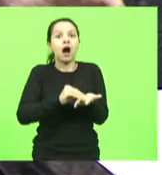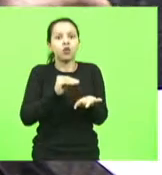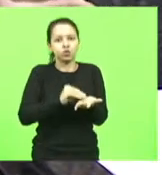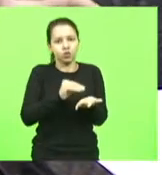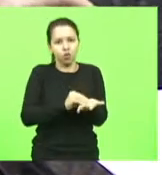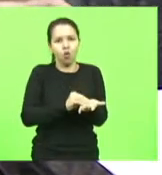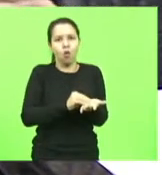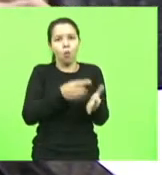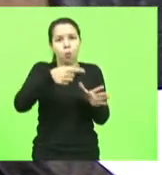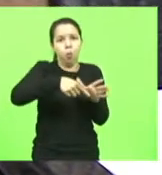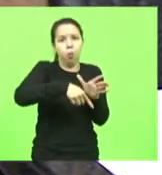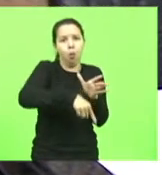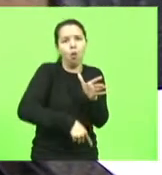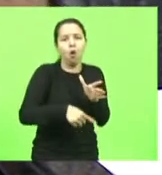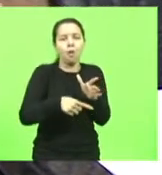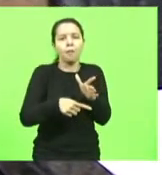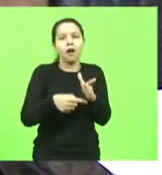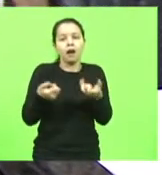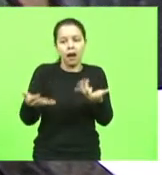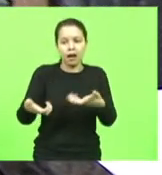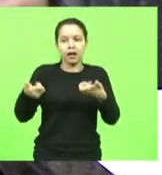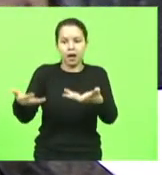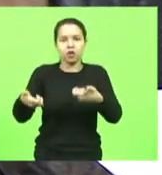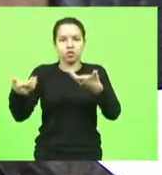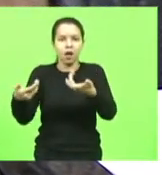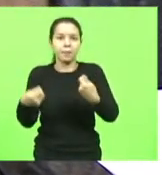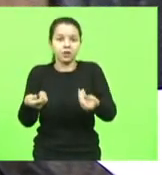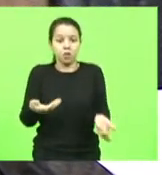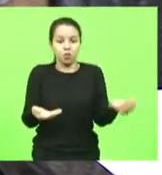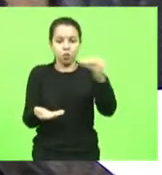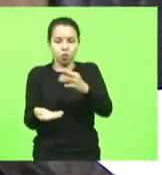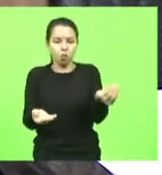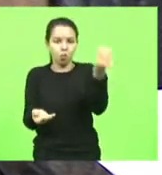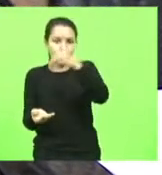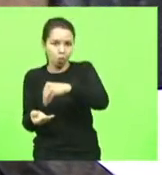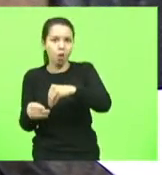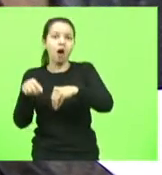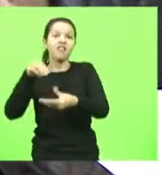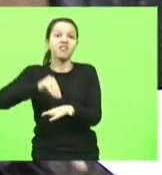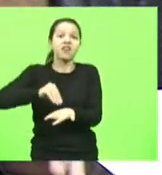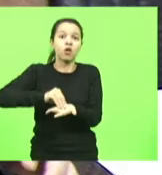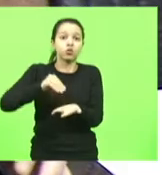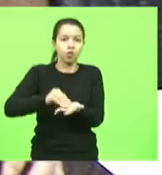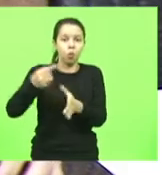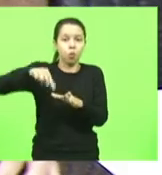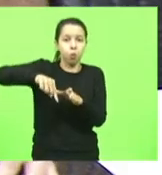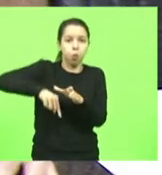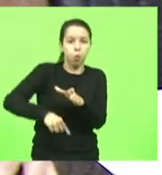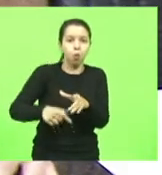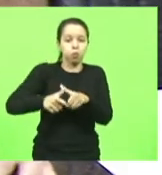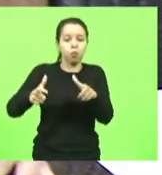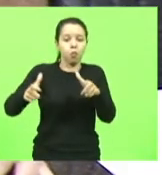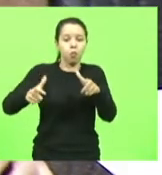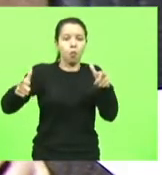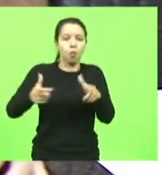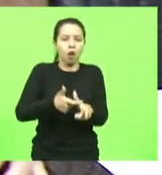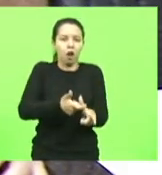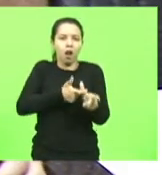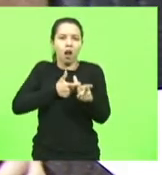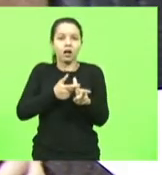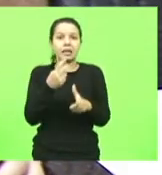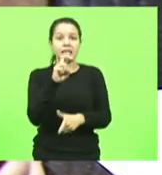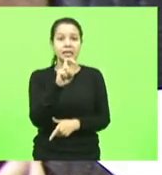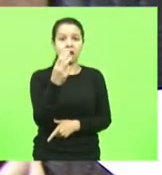para cobrir entre o que foi gasto e o que foi recolhido. É o que faltou. O gasto, buraco, aumenta em 500 milhões de reais